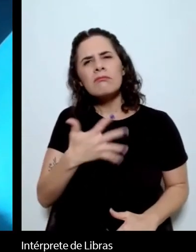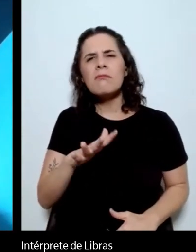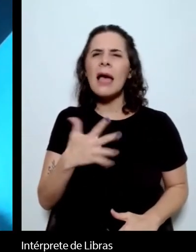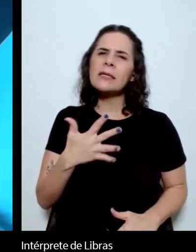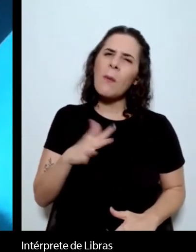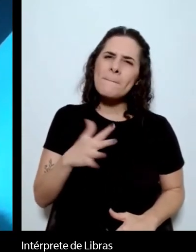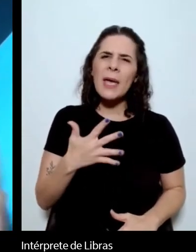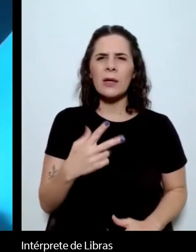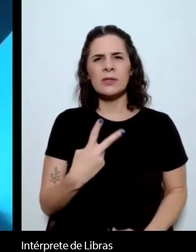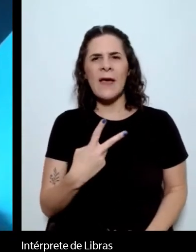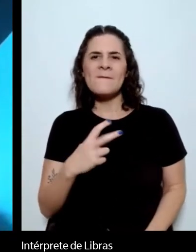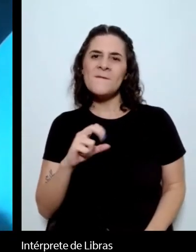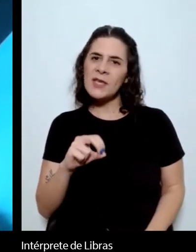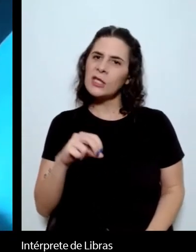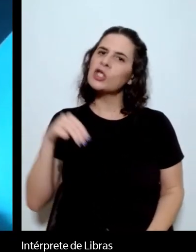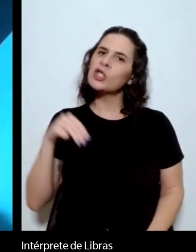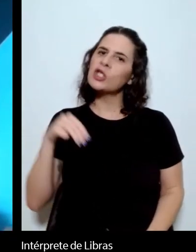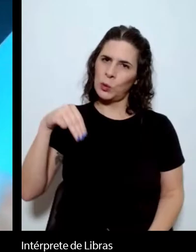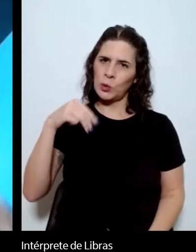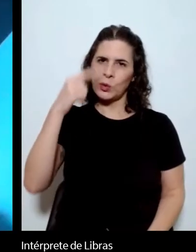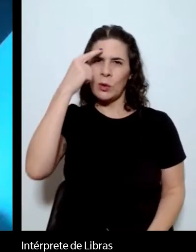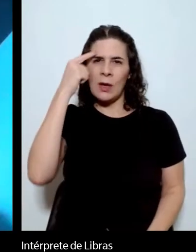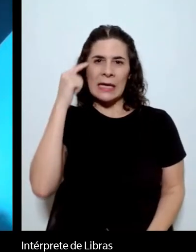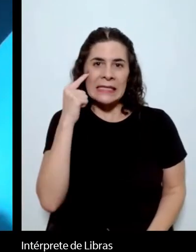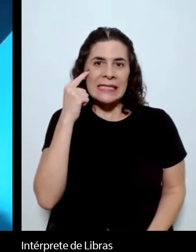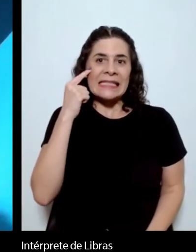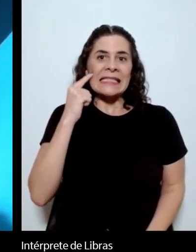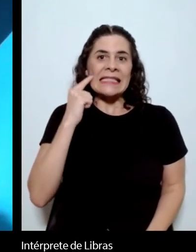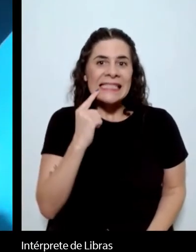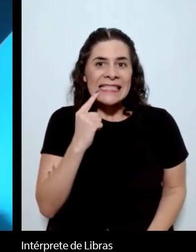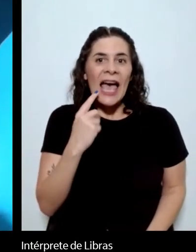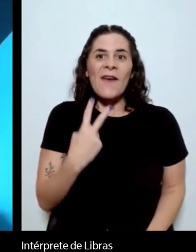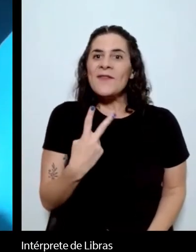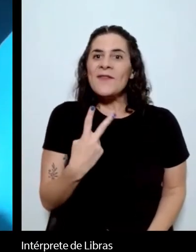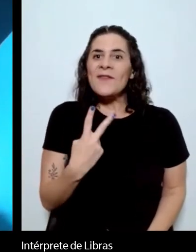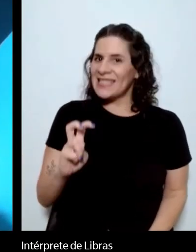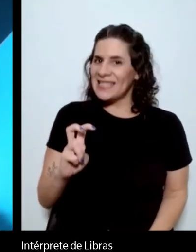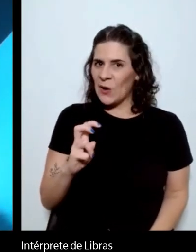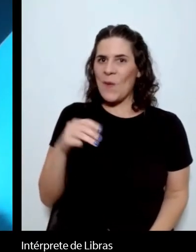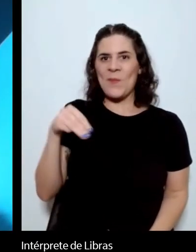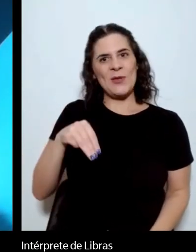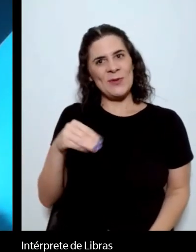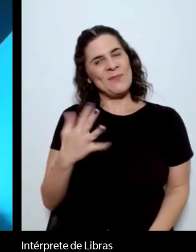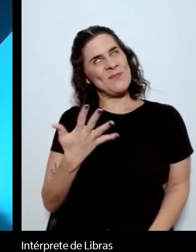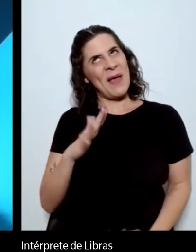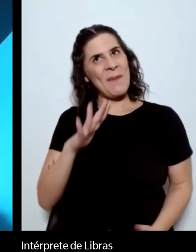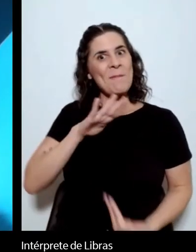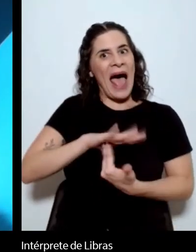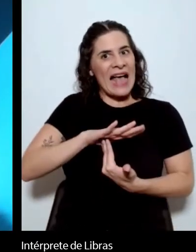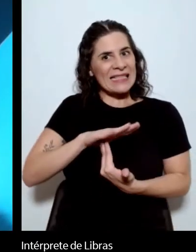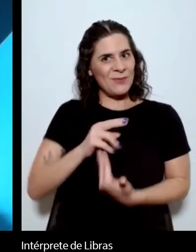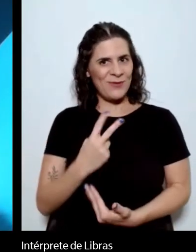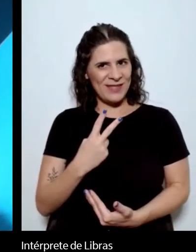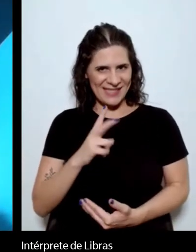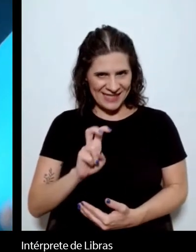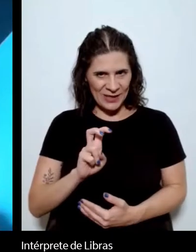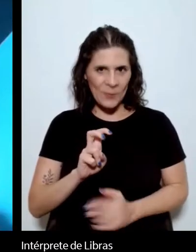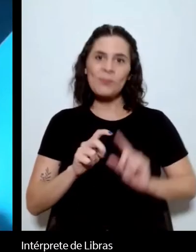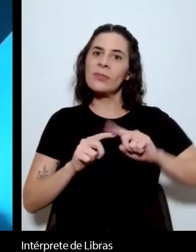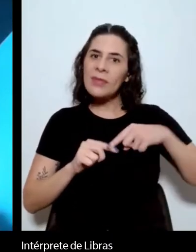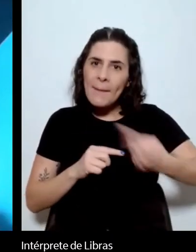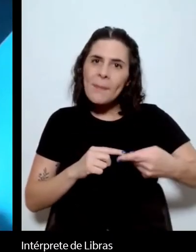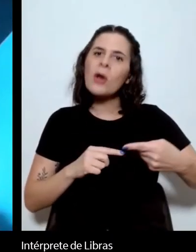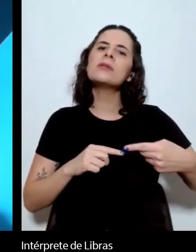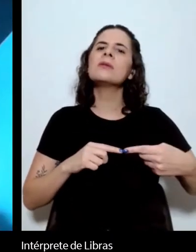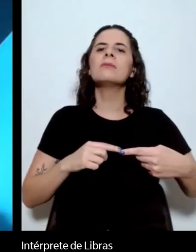idealmente, 20 minutos, podem chegar a 25, mas não mais do que 25 minutos, e depois passaríamos ao debate.